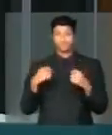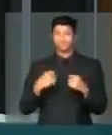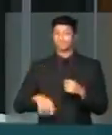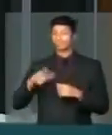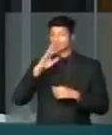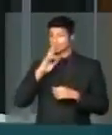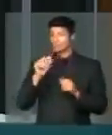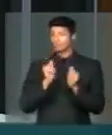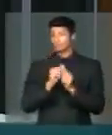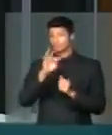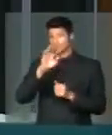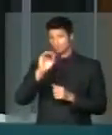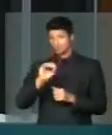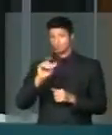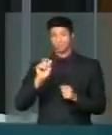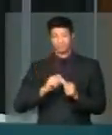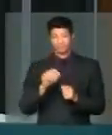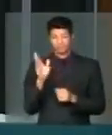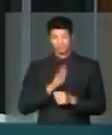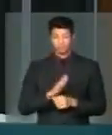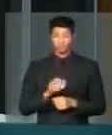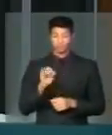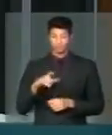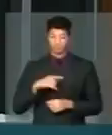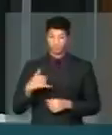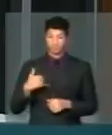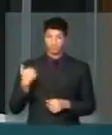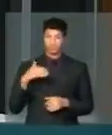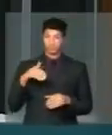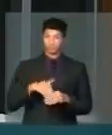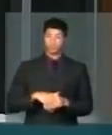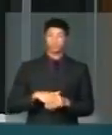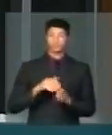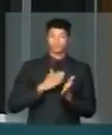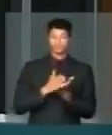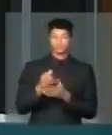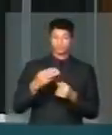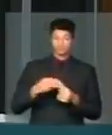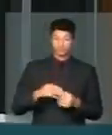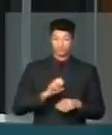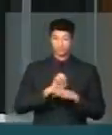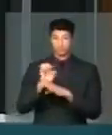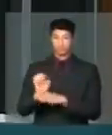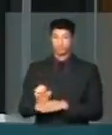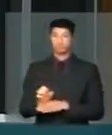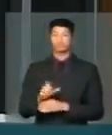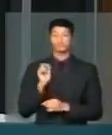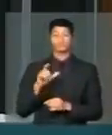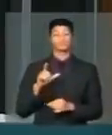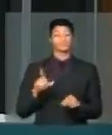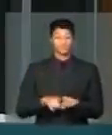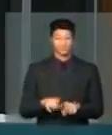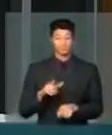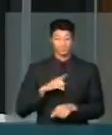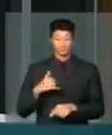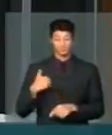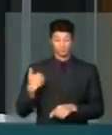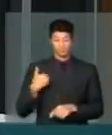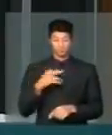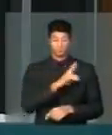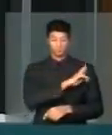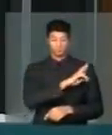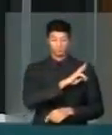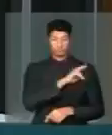responder pelos atos que praticam. Se tem idade para votar e decidir o destino de um município, de um estado da nação, que também tem idade para ser